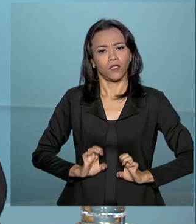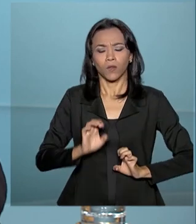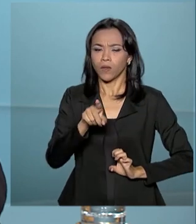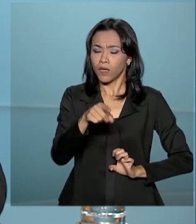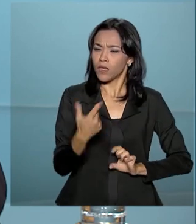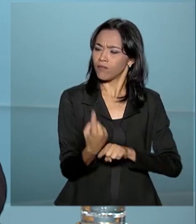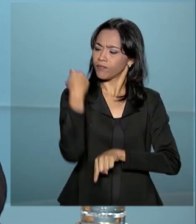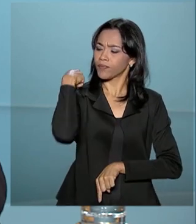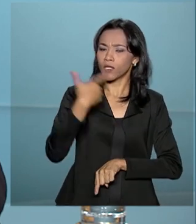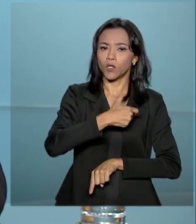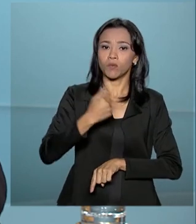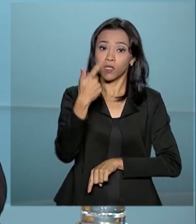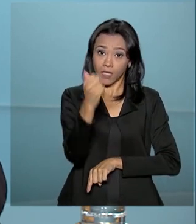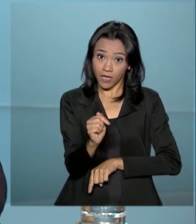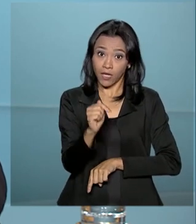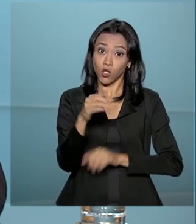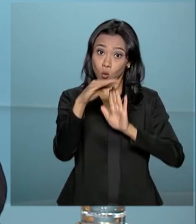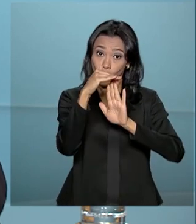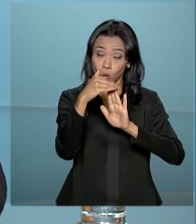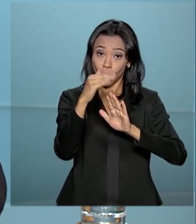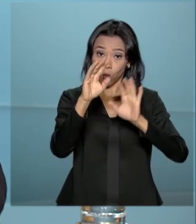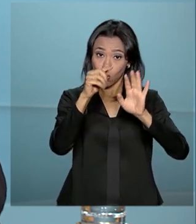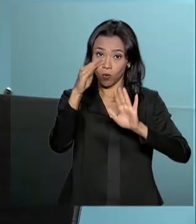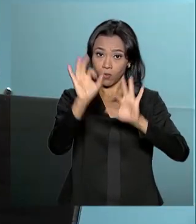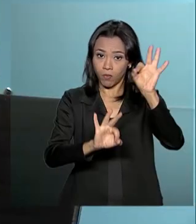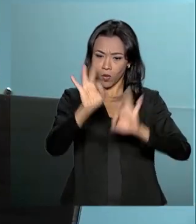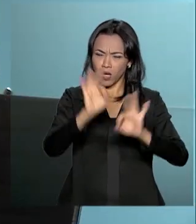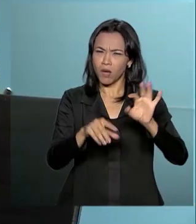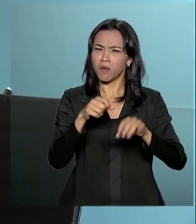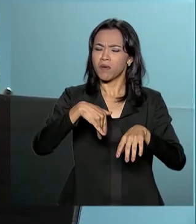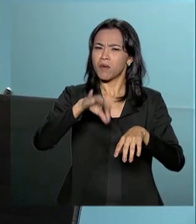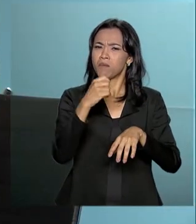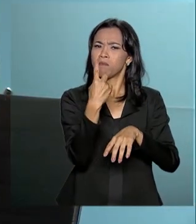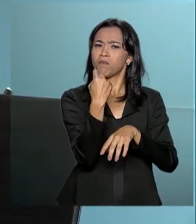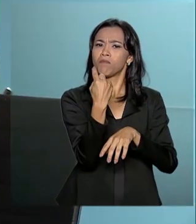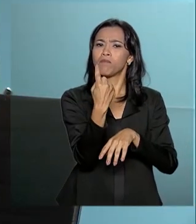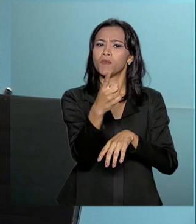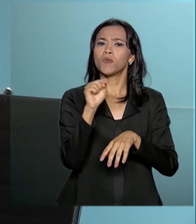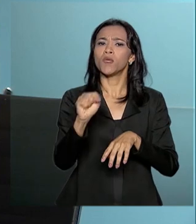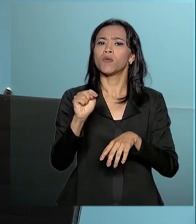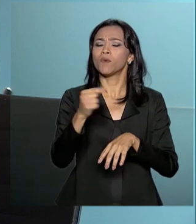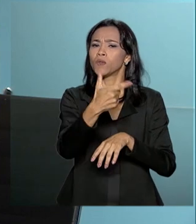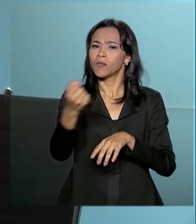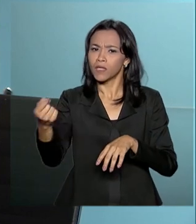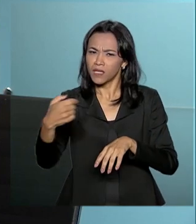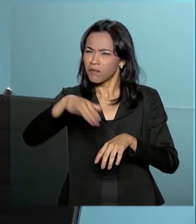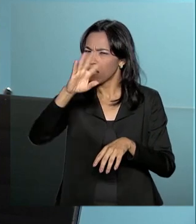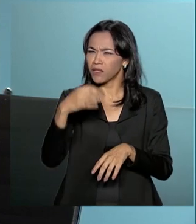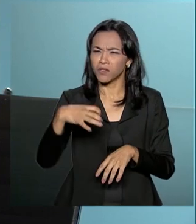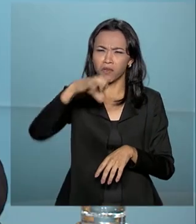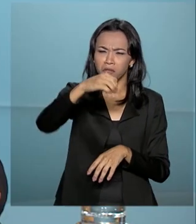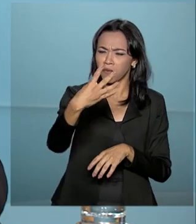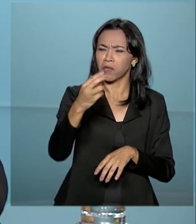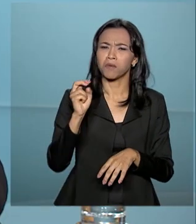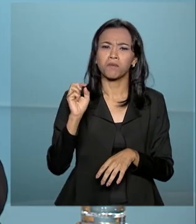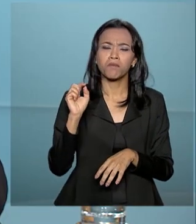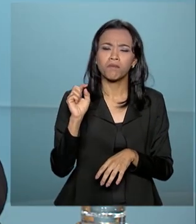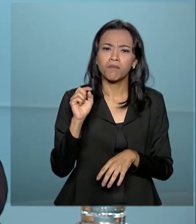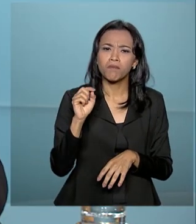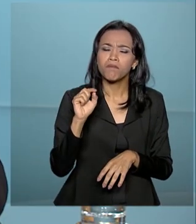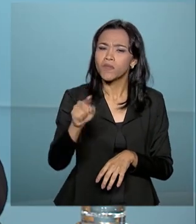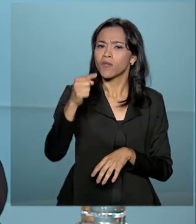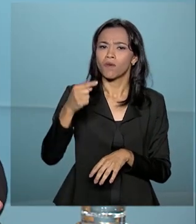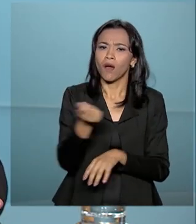o programa chegou à marca de 1.300 escolas e mais de 94 mil alunos. O bom exemplo começa